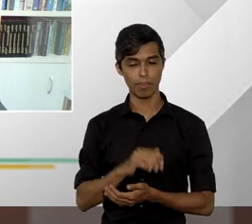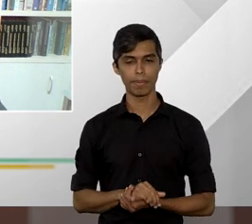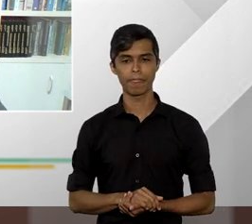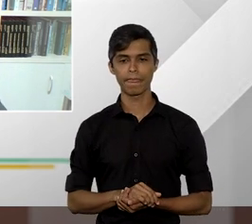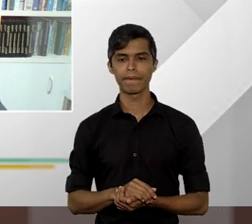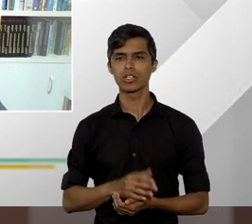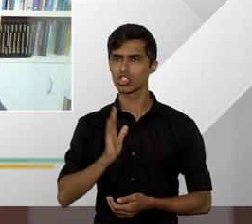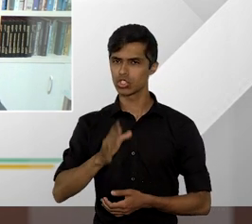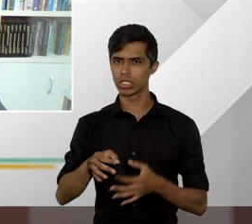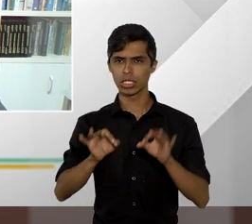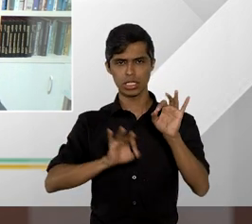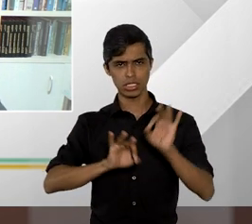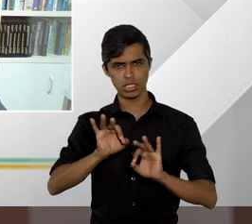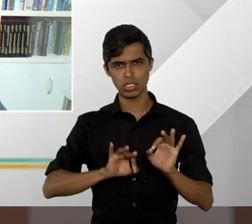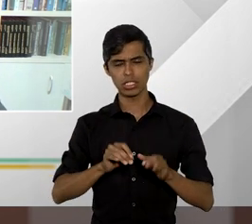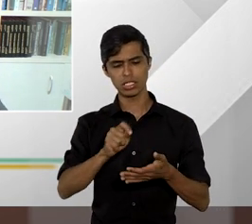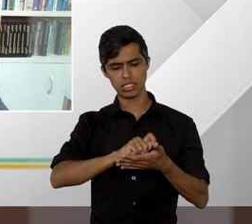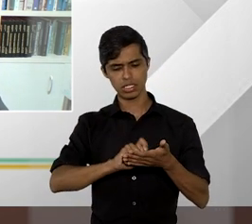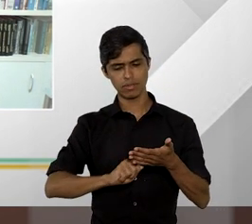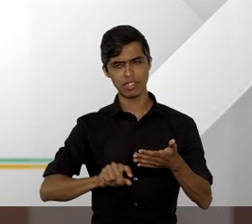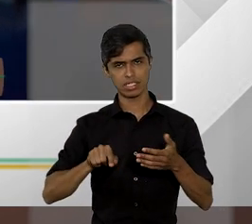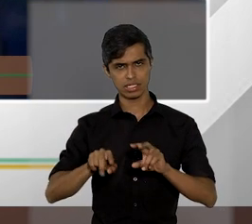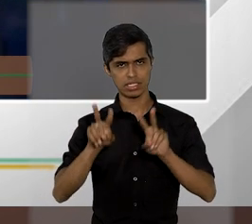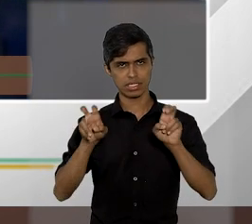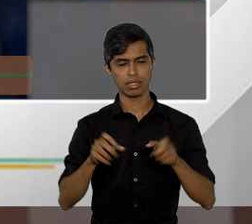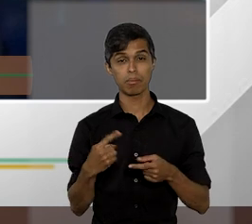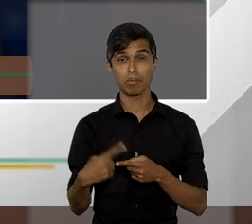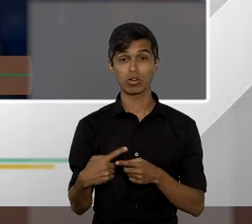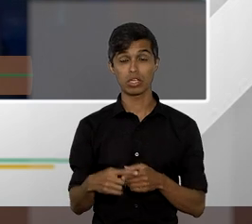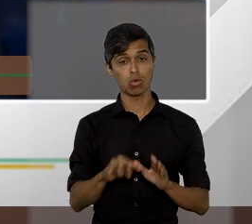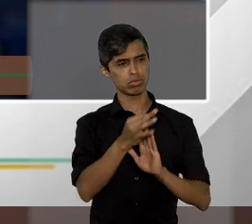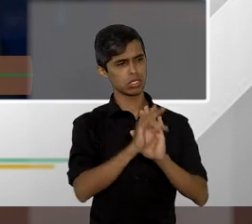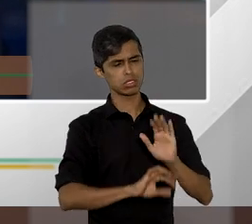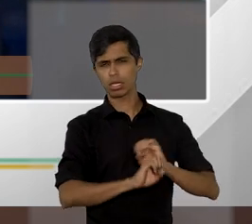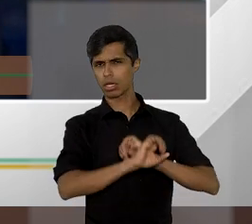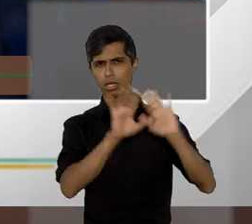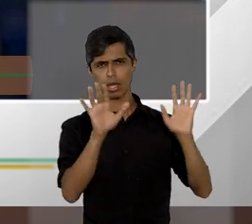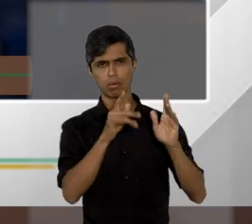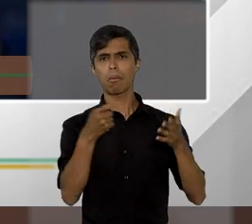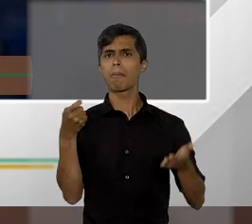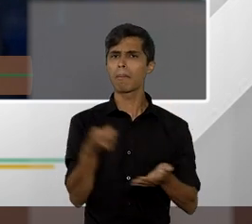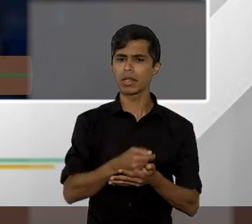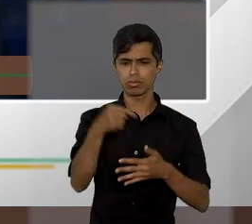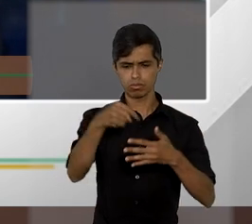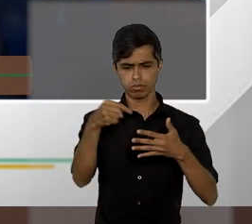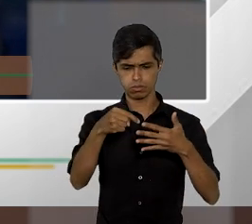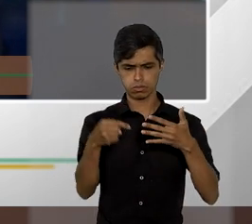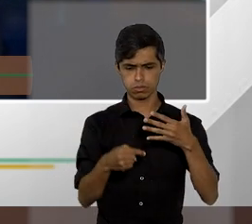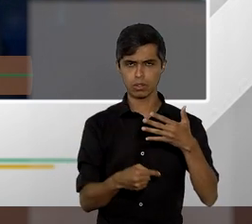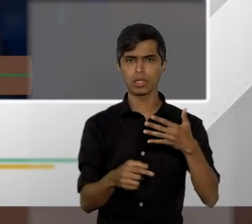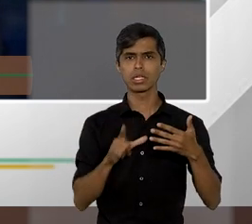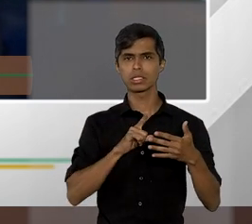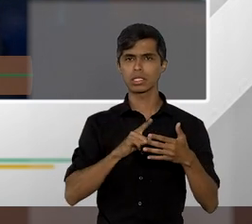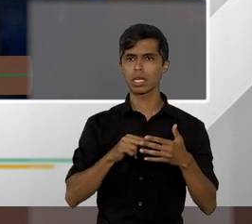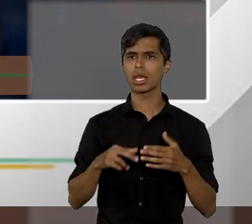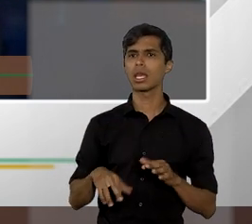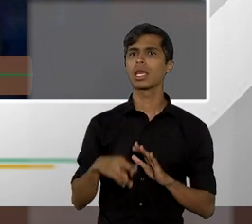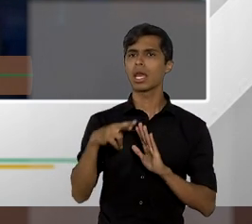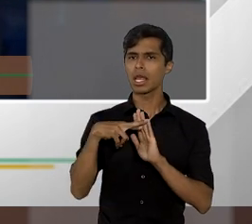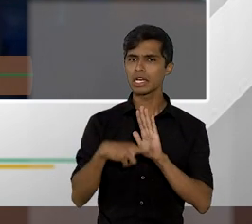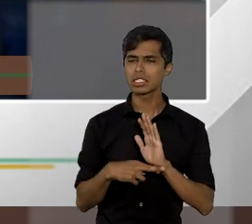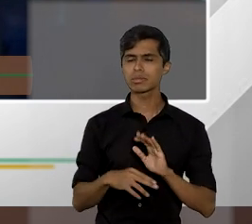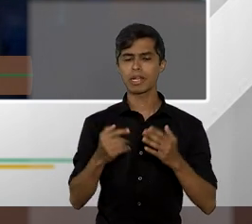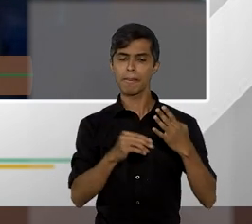já escrevi sobre isso me parece que o texto é claro exige-se sim a regulamentação por lei